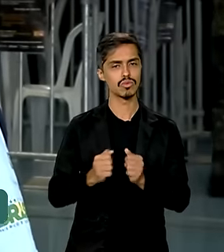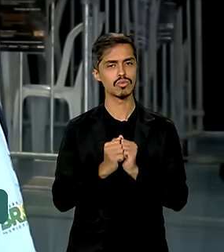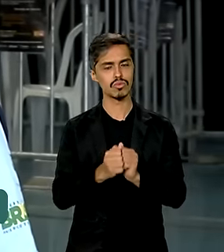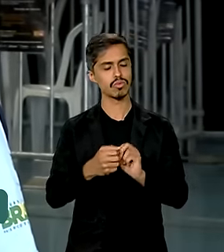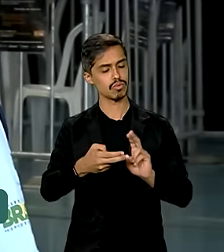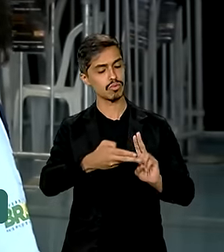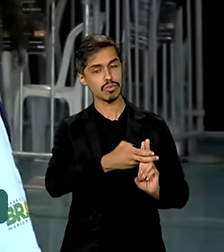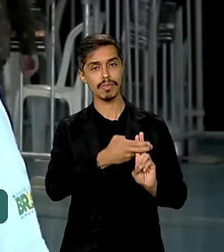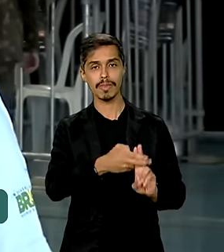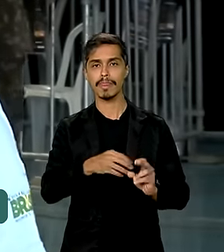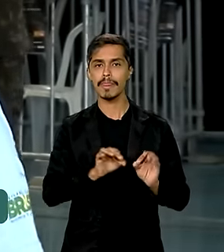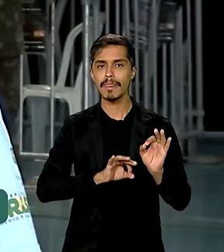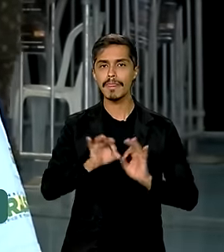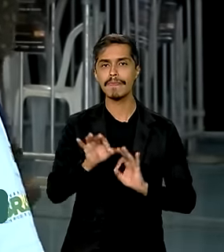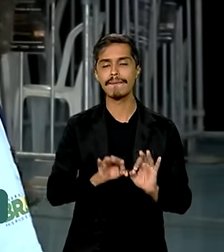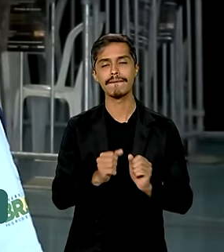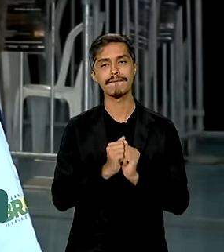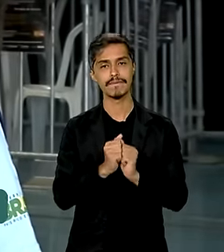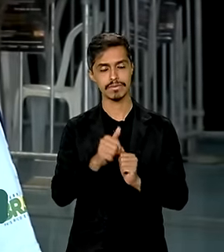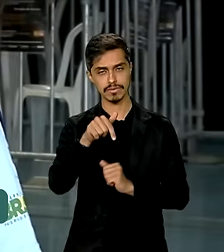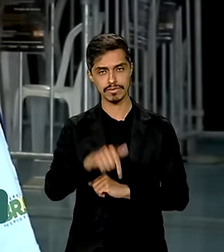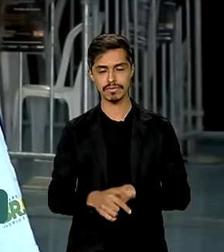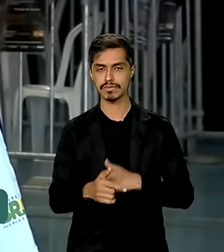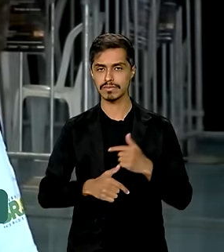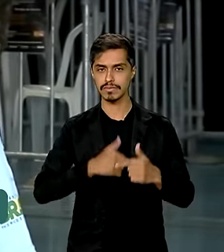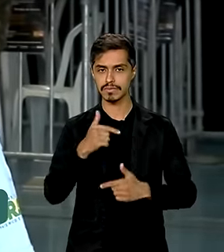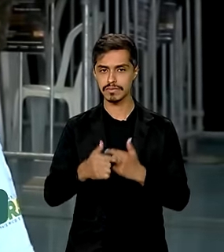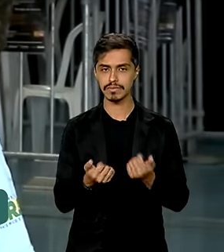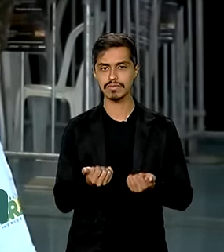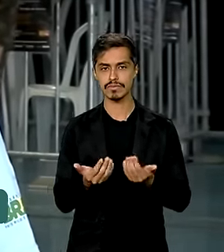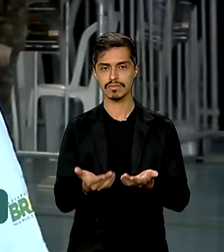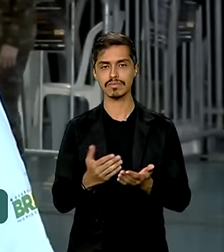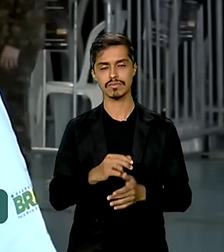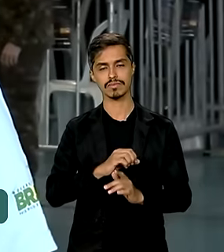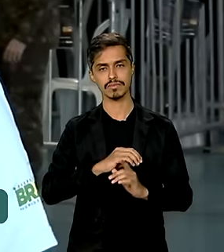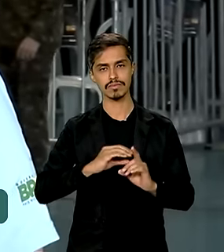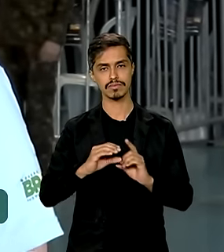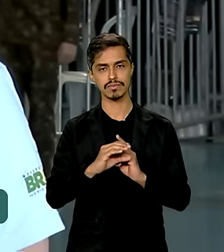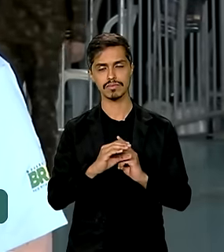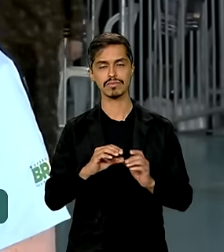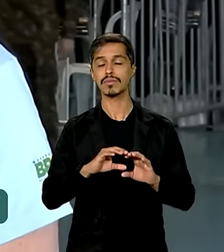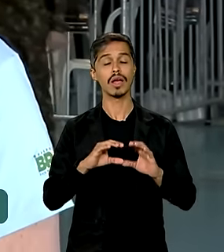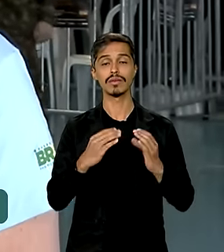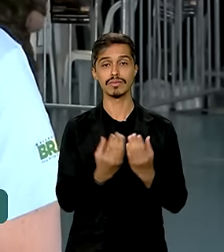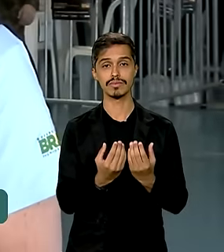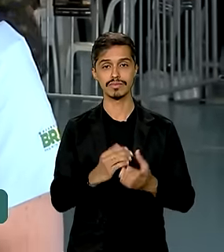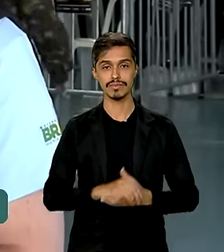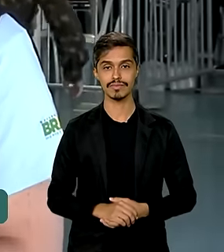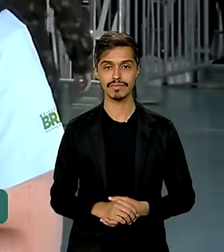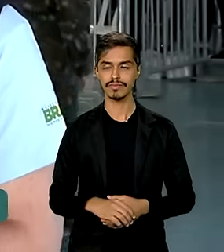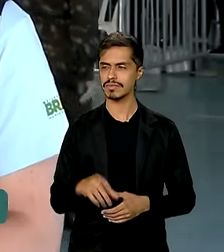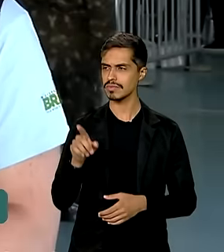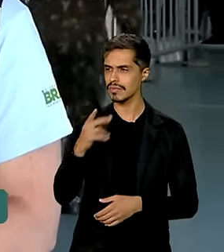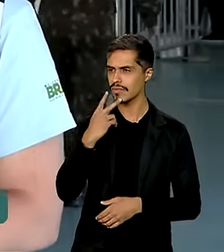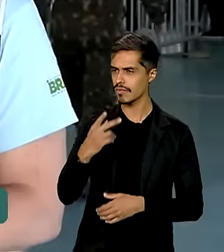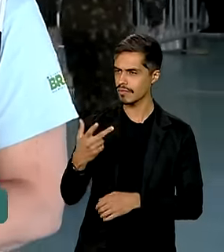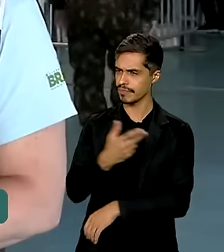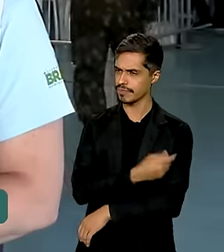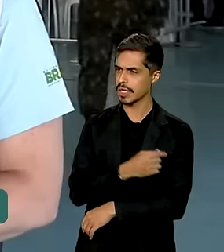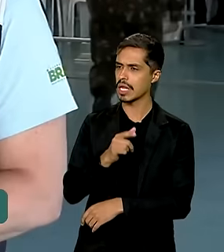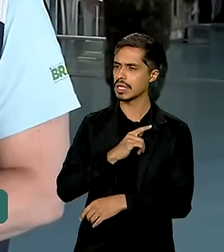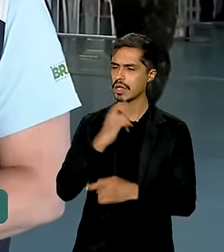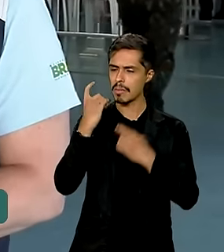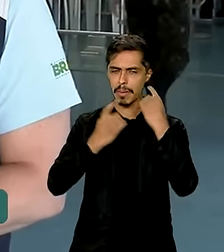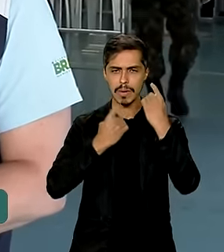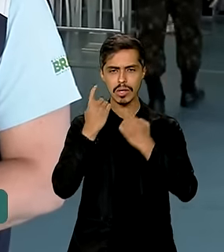pelas três esferas de governo, junto aqui prestando esse serviço para a comunidade. Você falou em vacinação, há uma preocupação muito grande, tanto